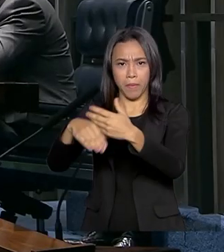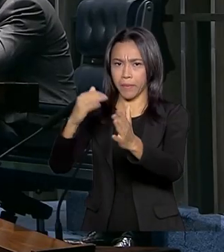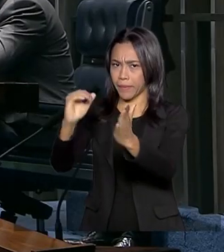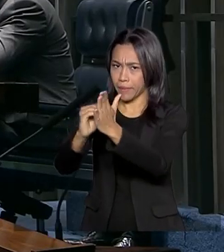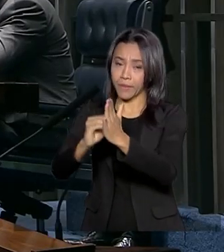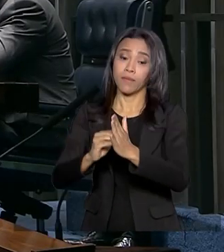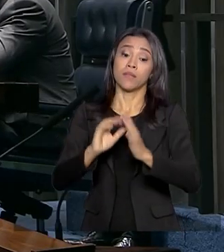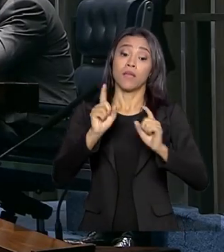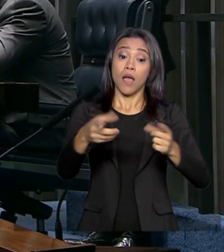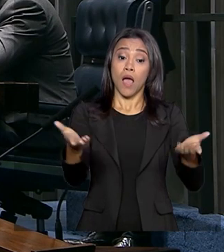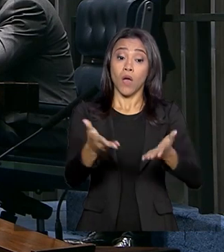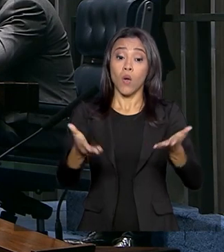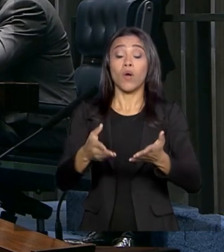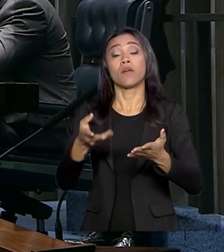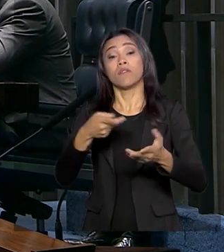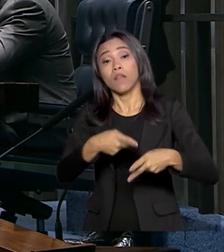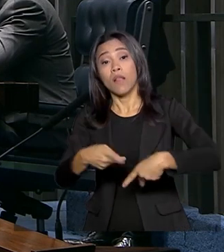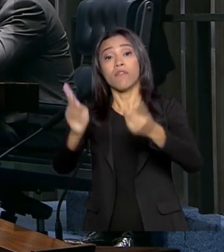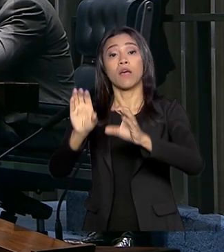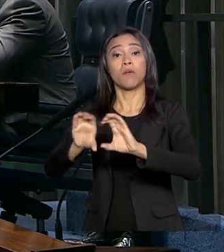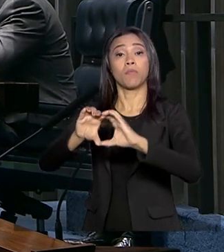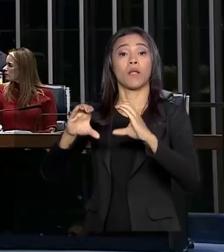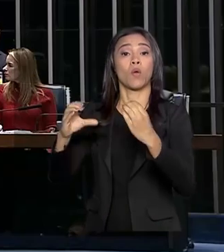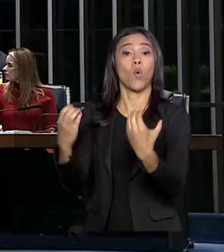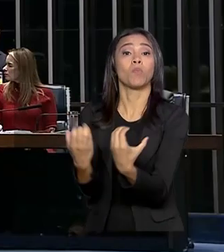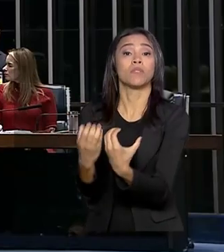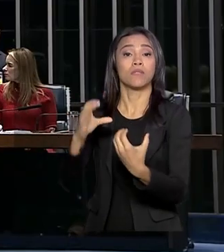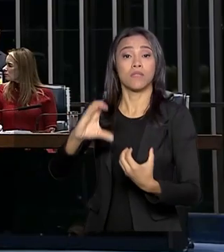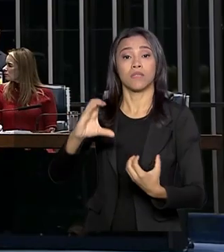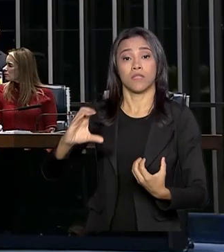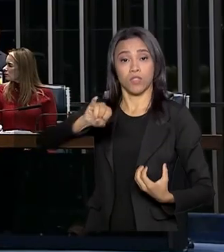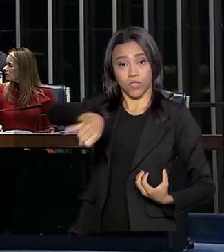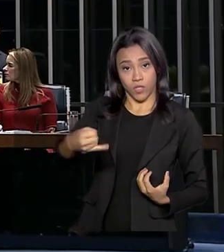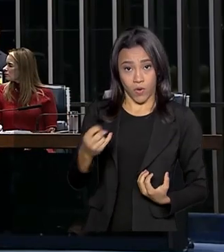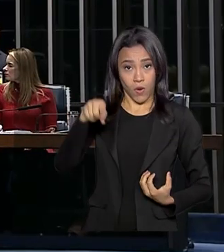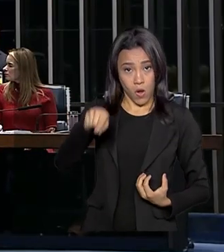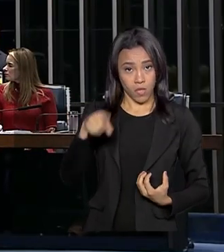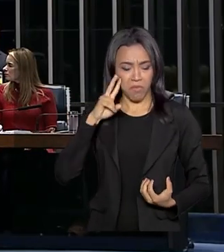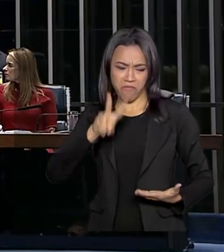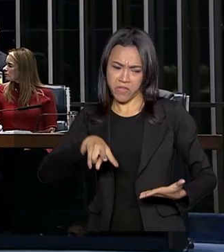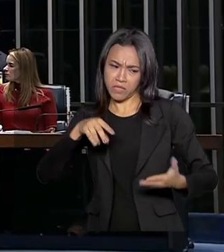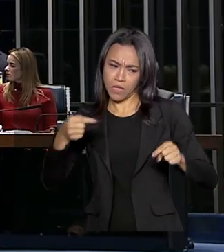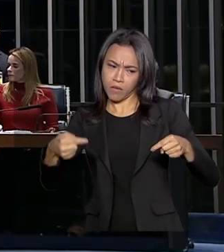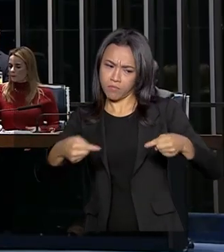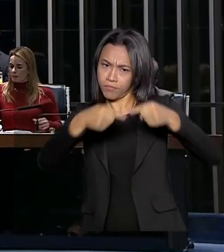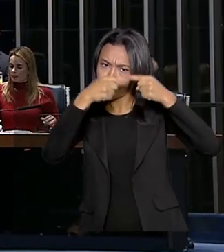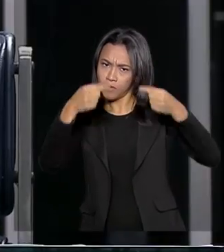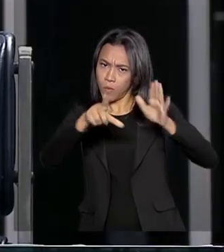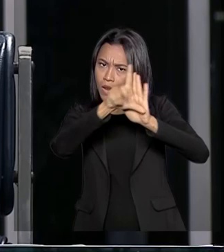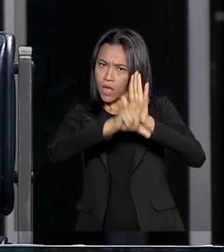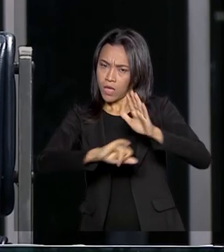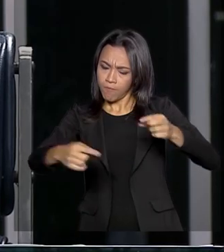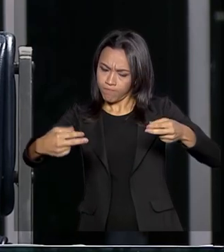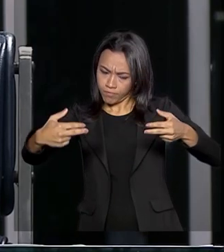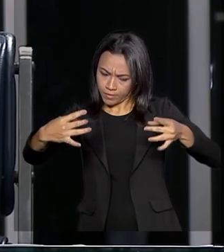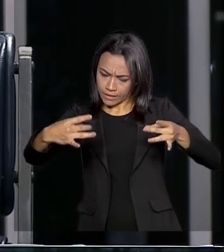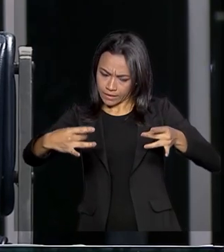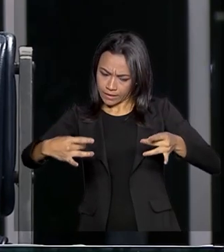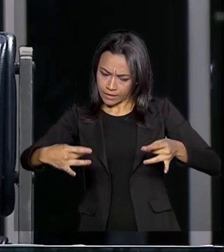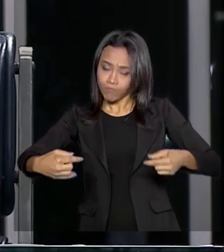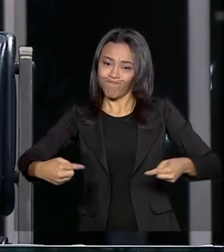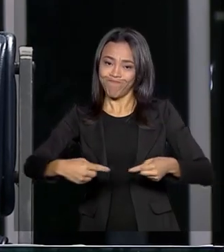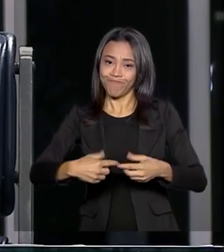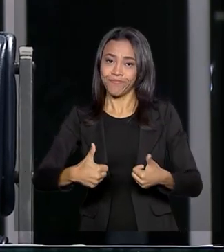a proposta foi para a Comissão de Constituição e Justiça, que além de analisar a legalidade da matéria, terá que discutir também